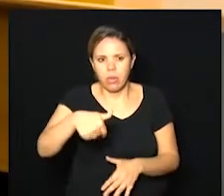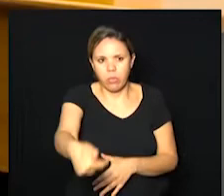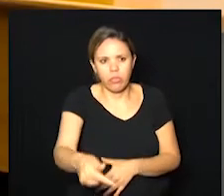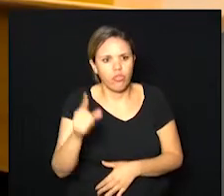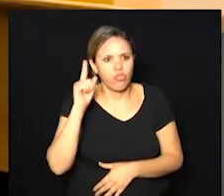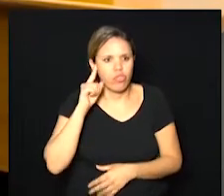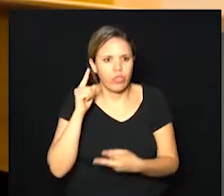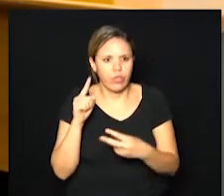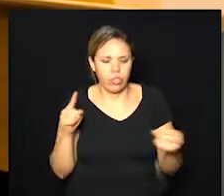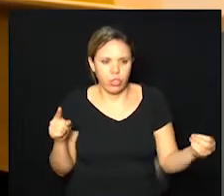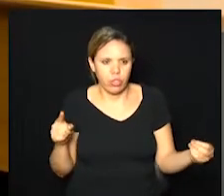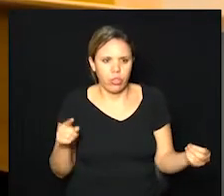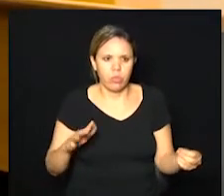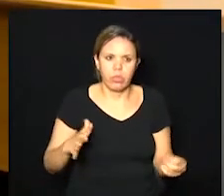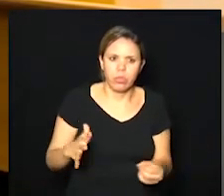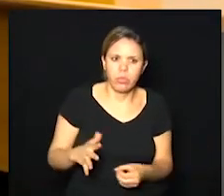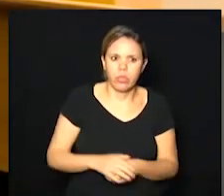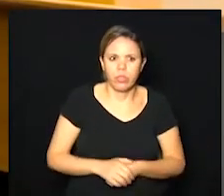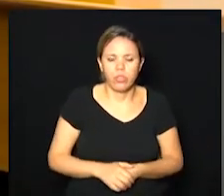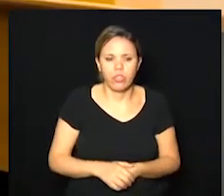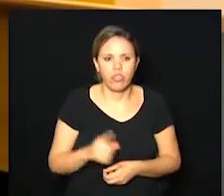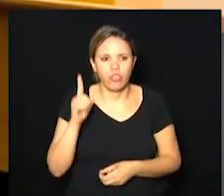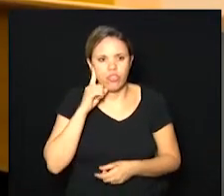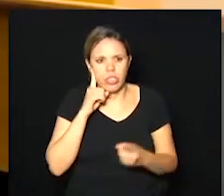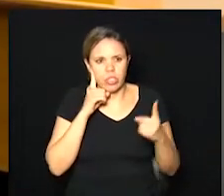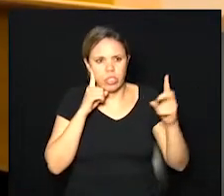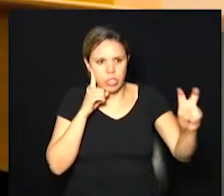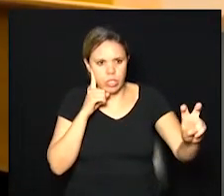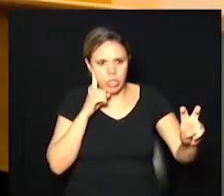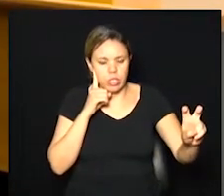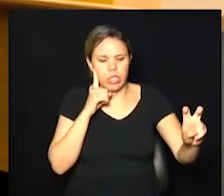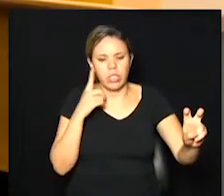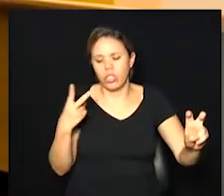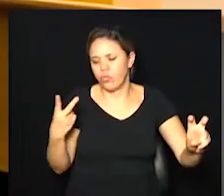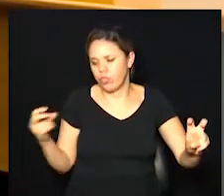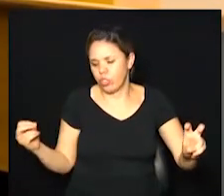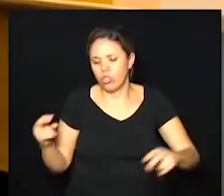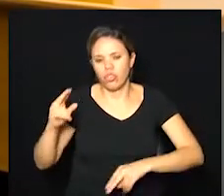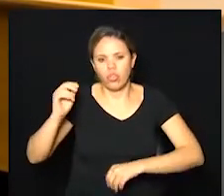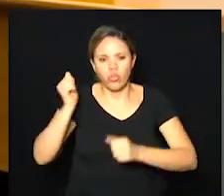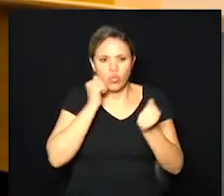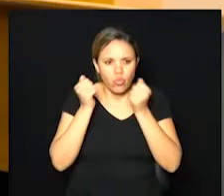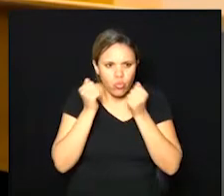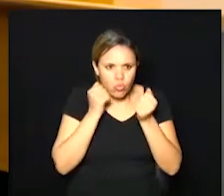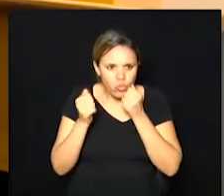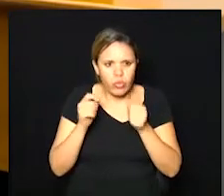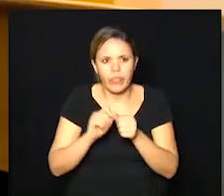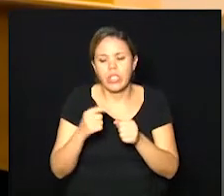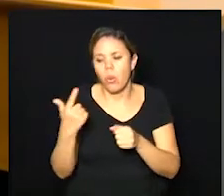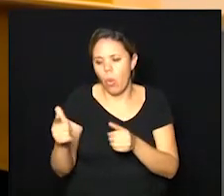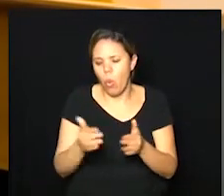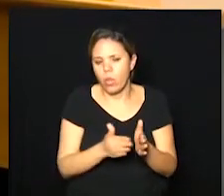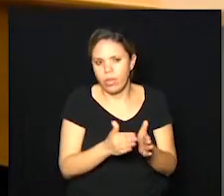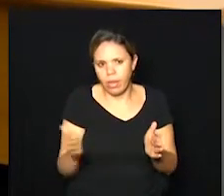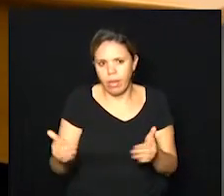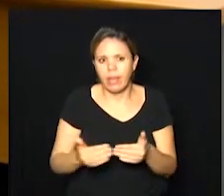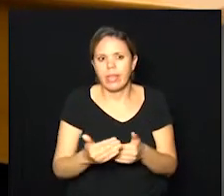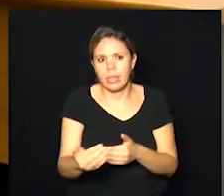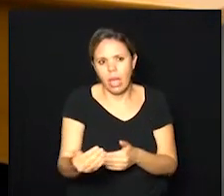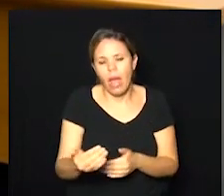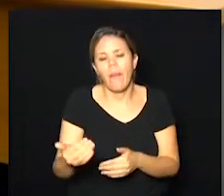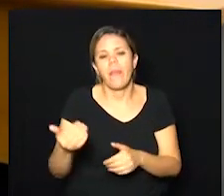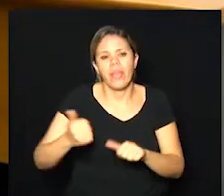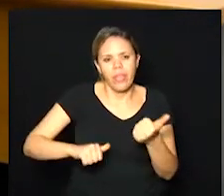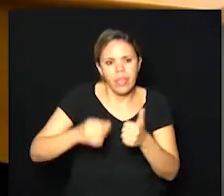dia 20 portanto mais ou menos entre o dia 15 e 20 de julho a gente deve fazer uma outra etapa desse inquérito